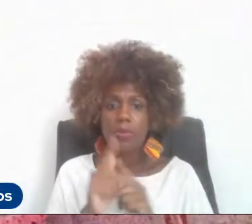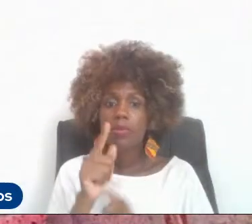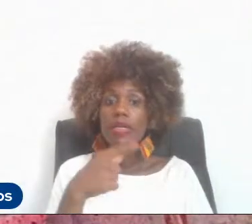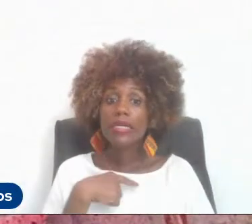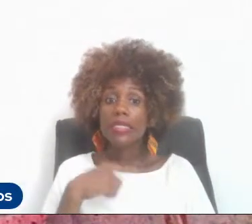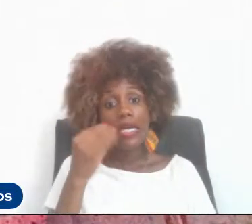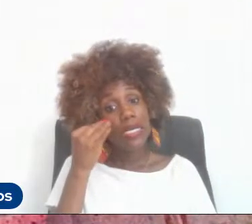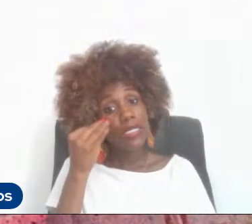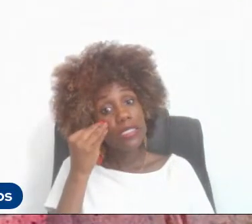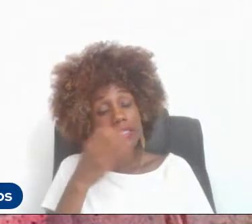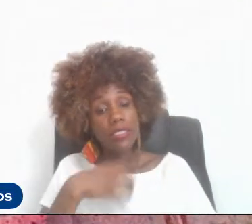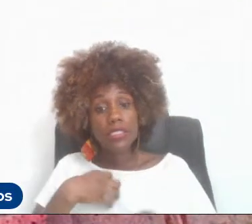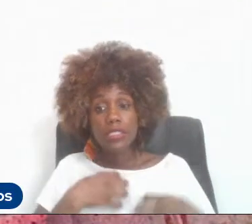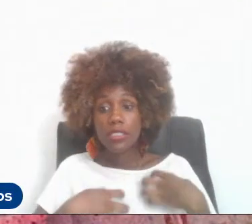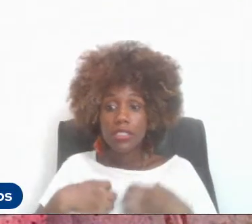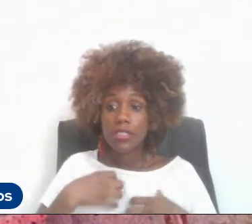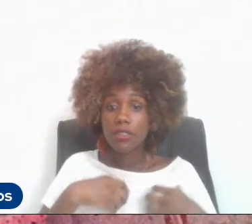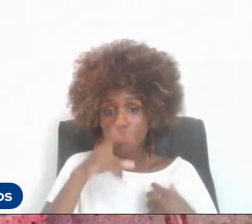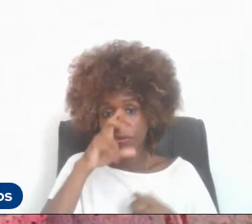muito grande, mas estávamos